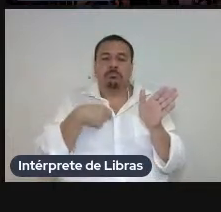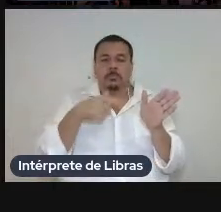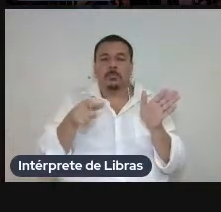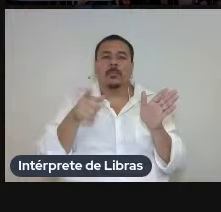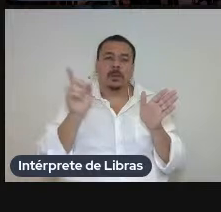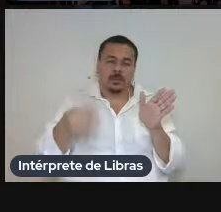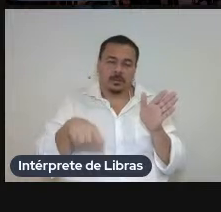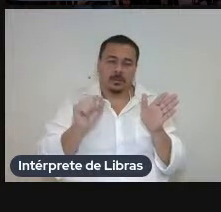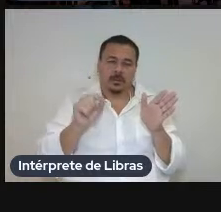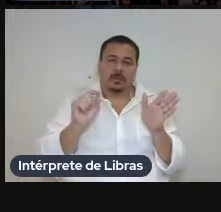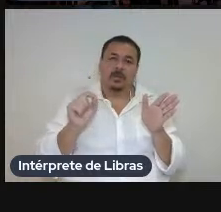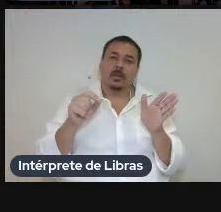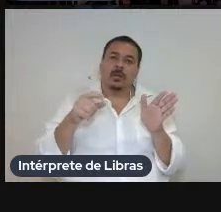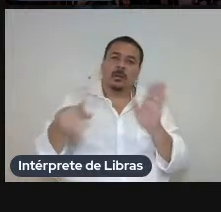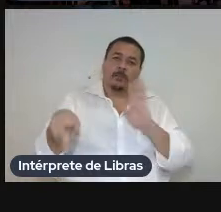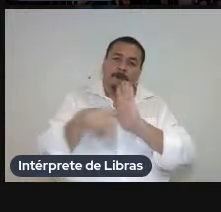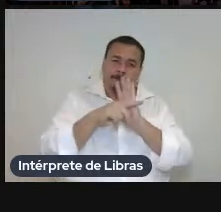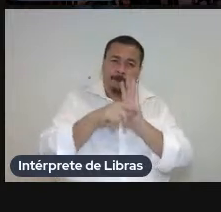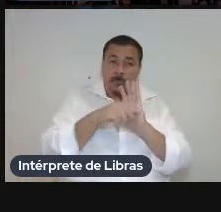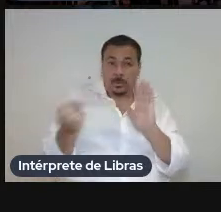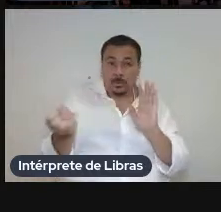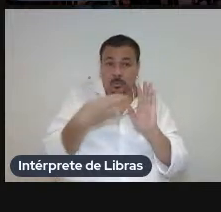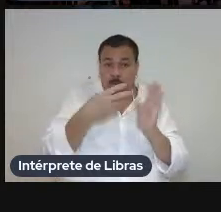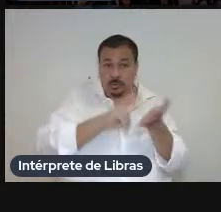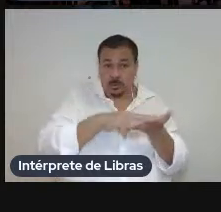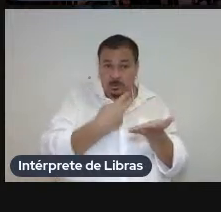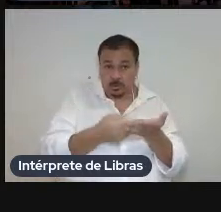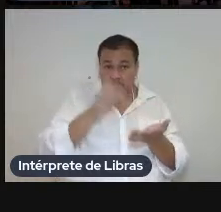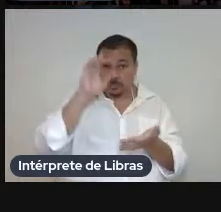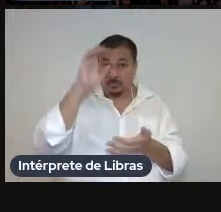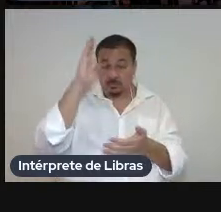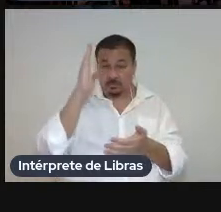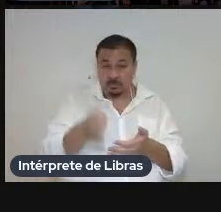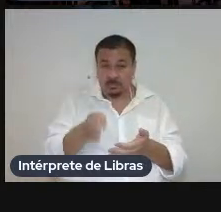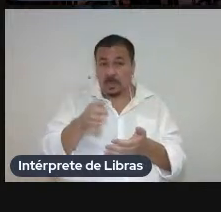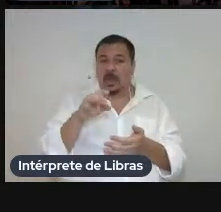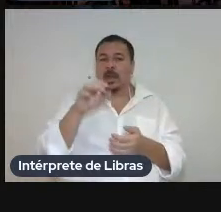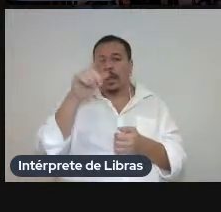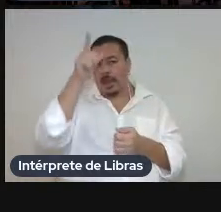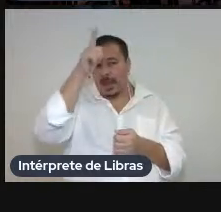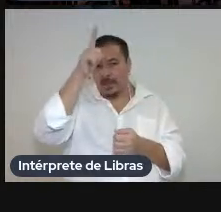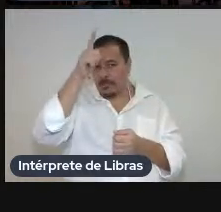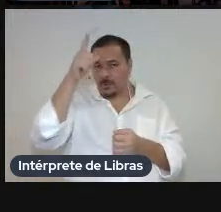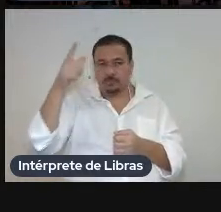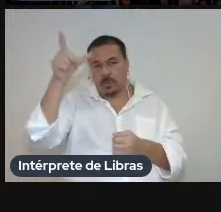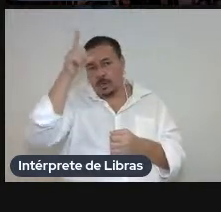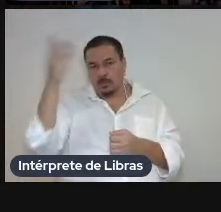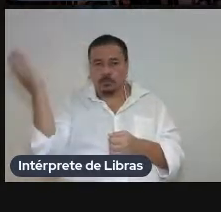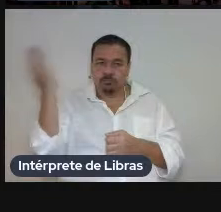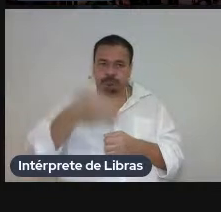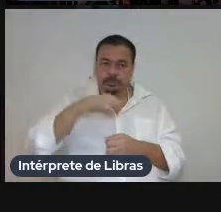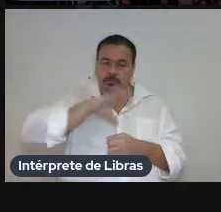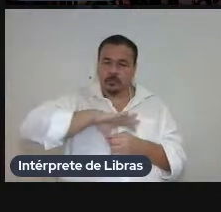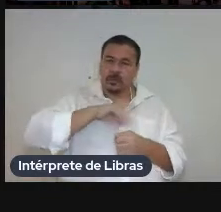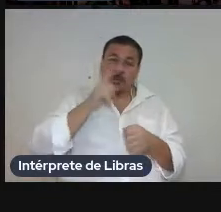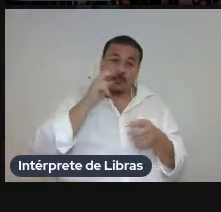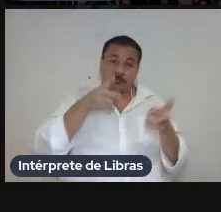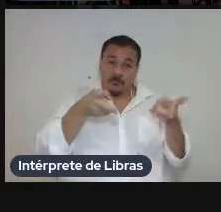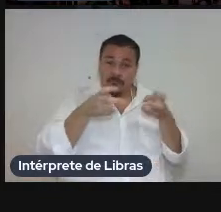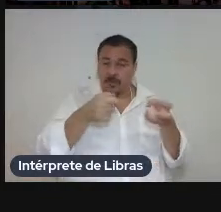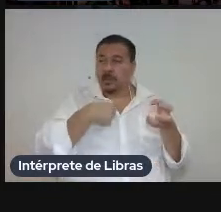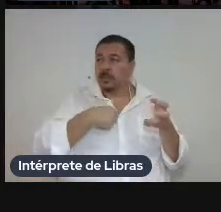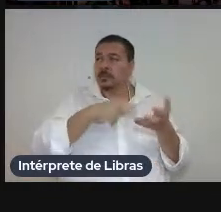das novas traduções diretas do alemão então a gente pegou todos os projetos de retradução de uma obra